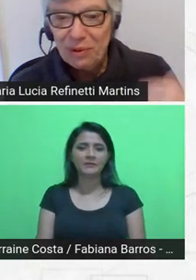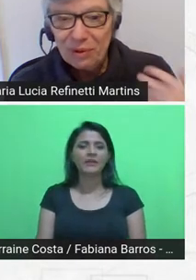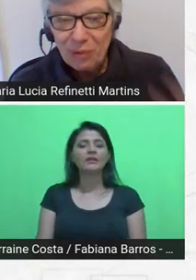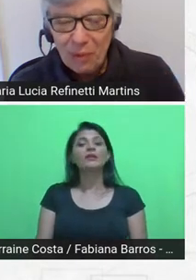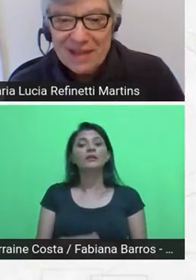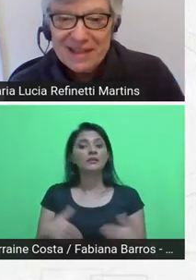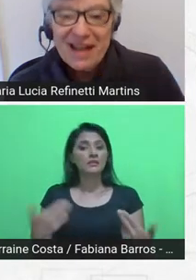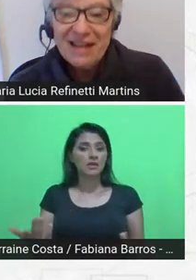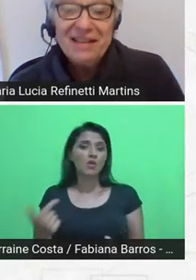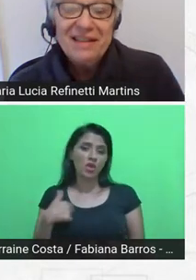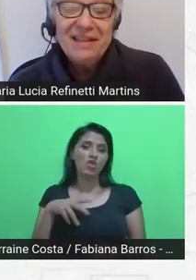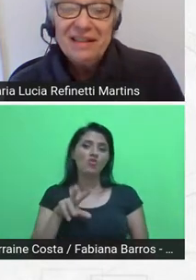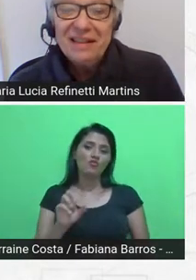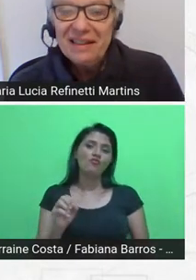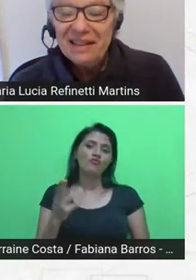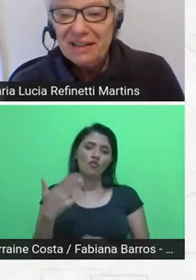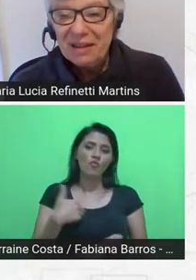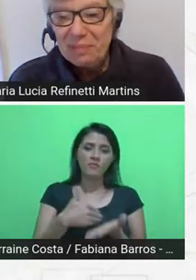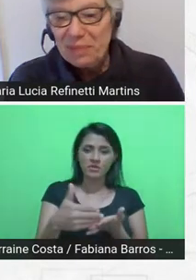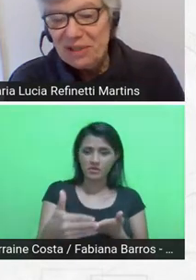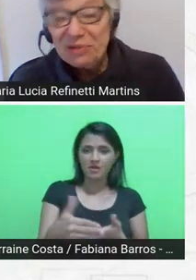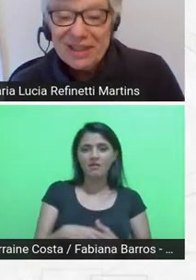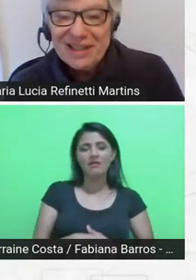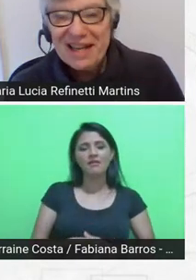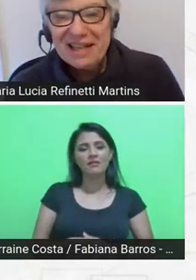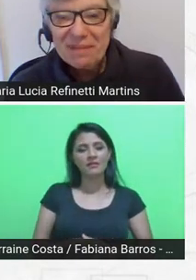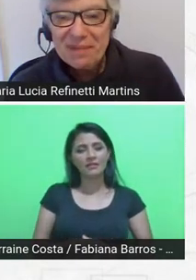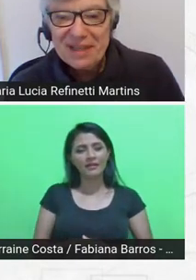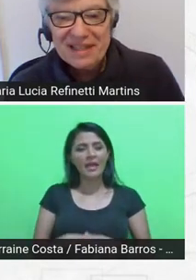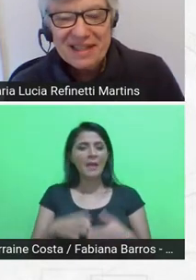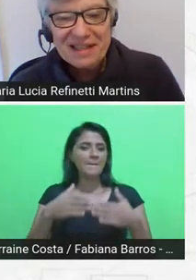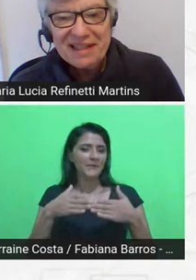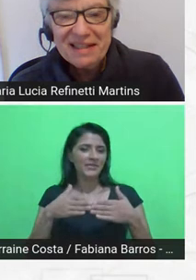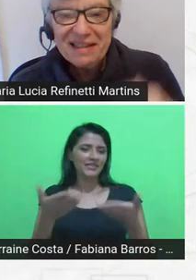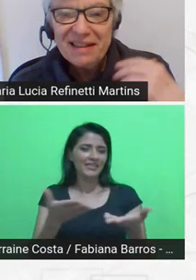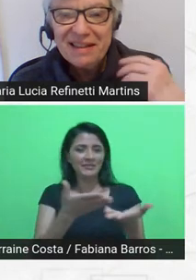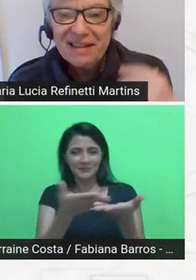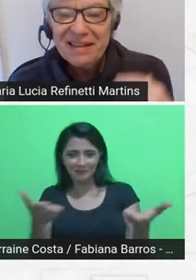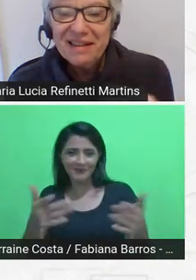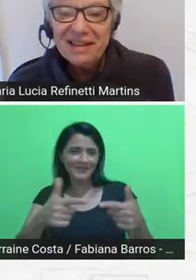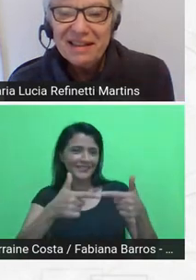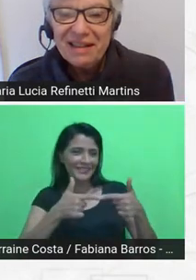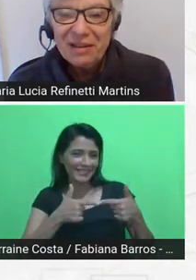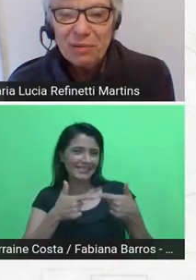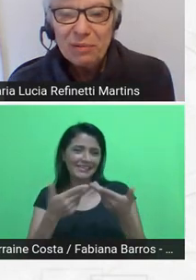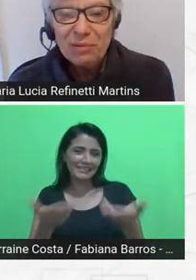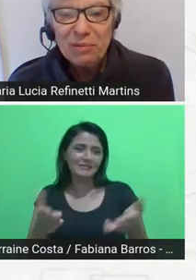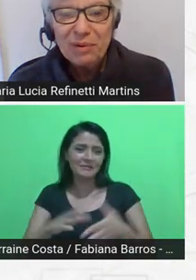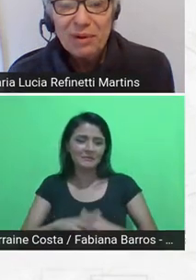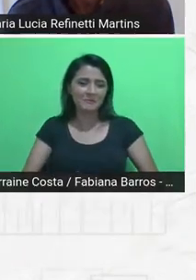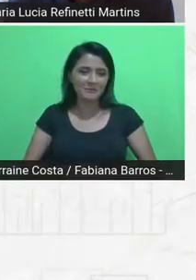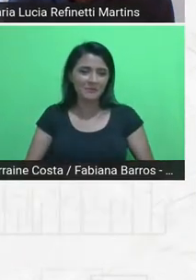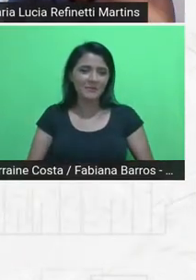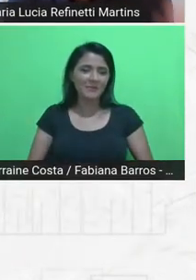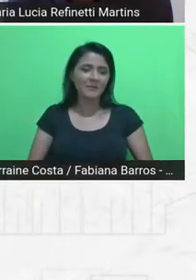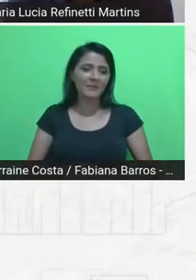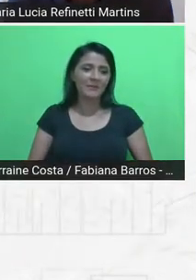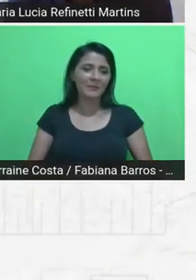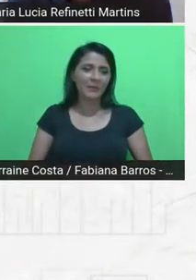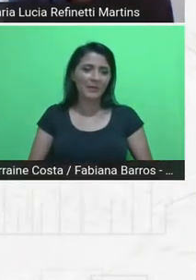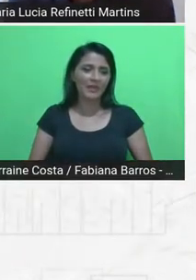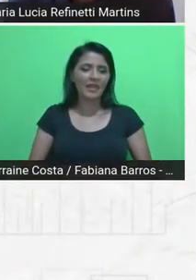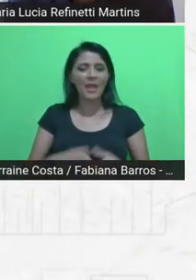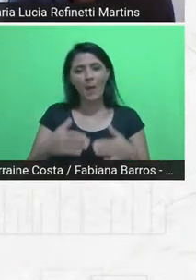começar pedindo licença para dizer assim que eu pedi